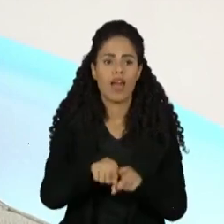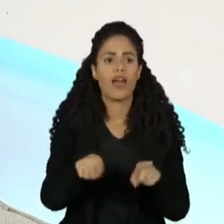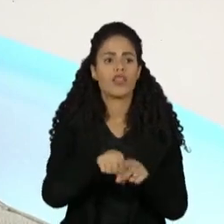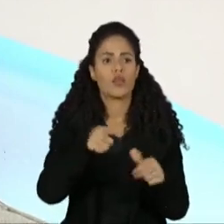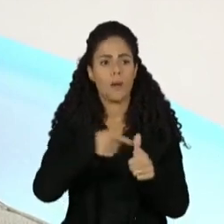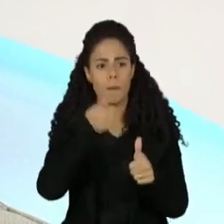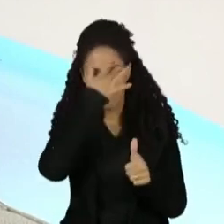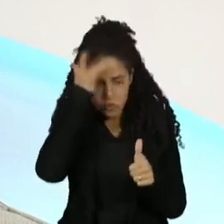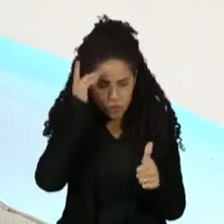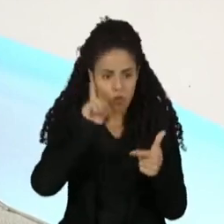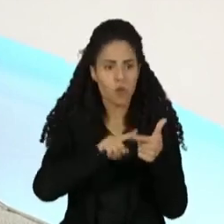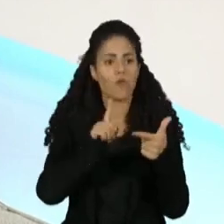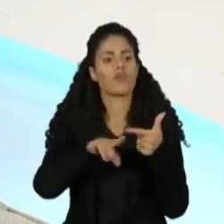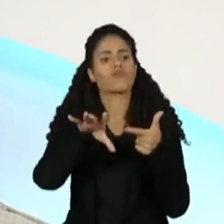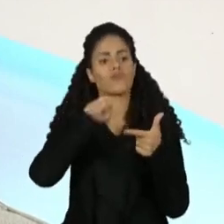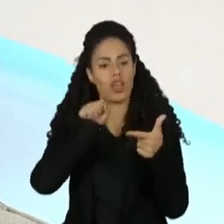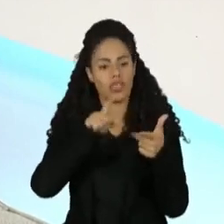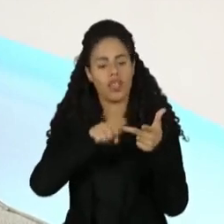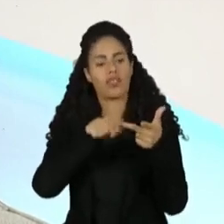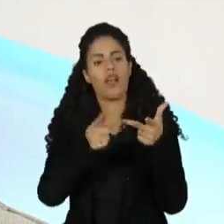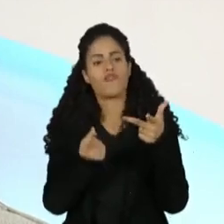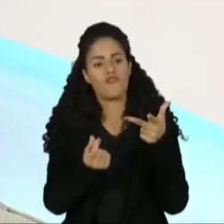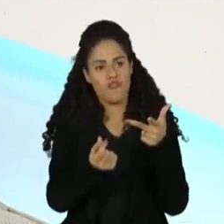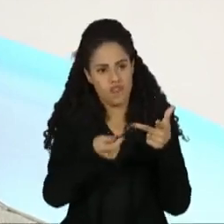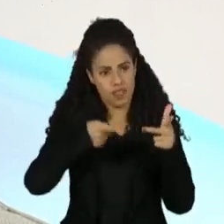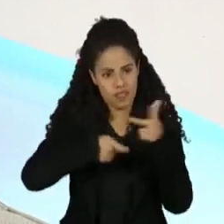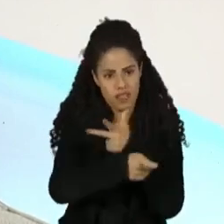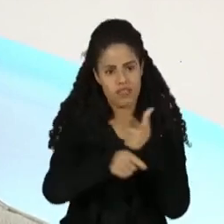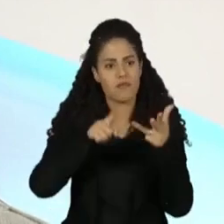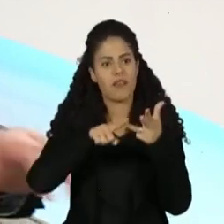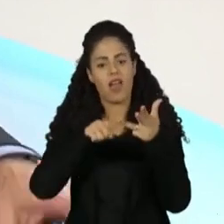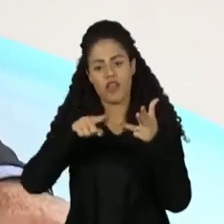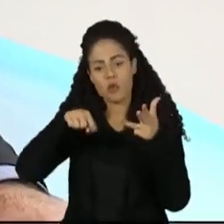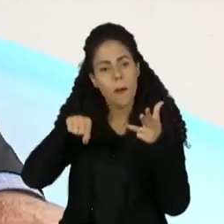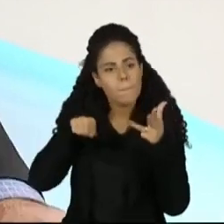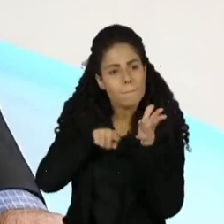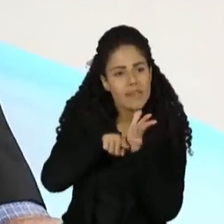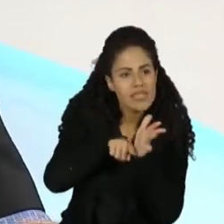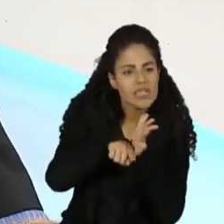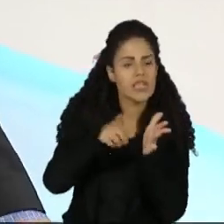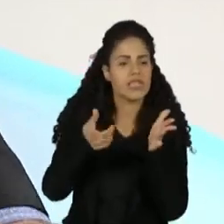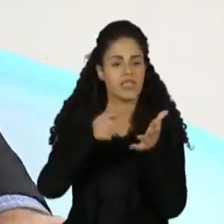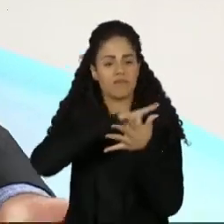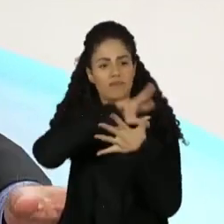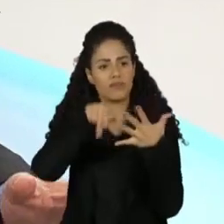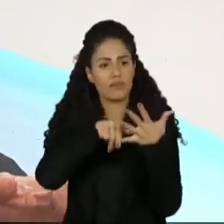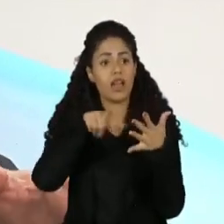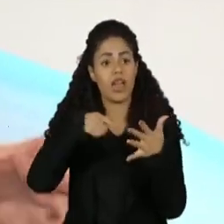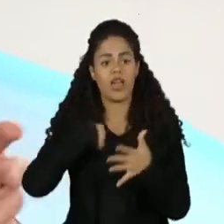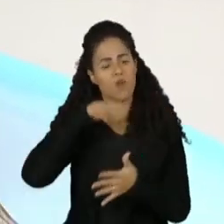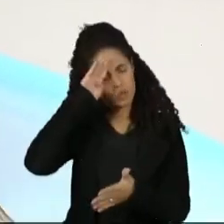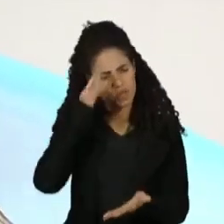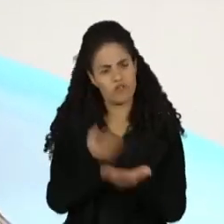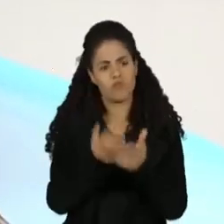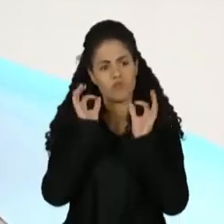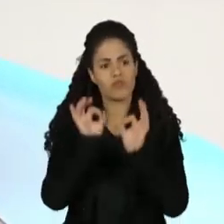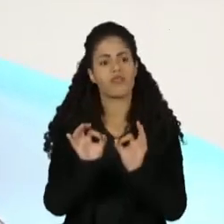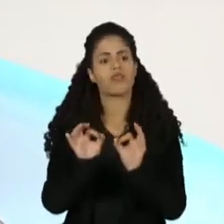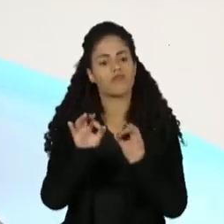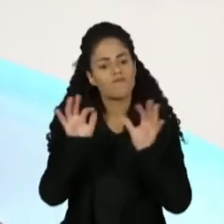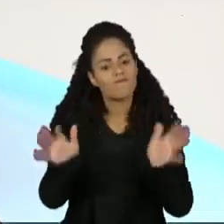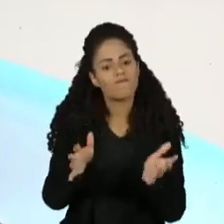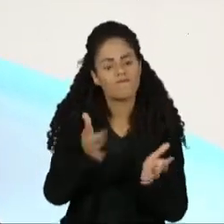financiamento, é questão de formação, é questão de ensino, é questão de pesquisa. Mas eu acho, eu acredito que o nosso pessoal esteja muito